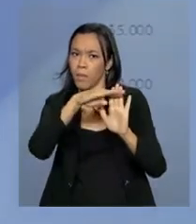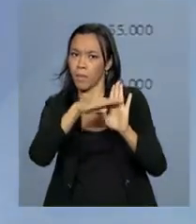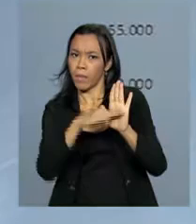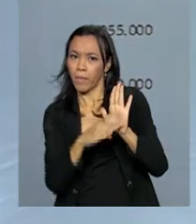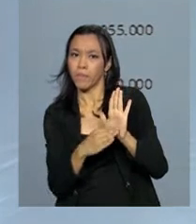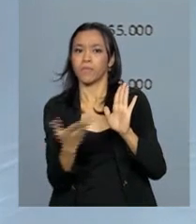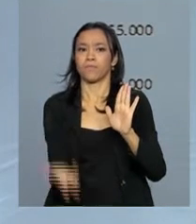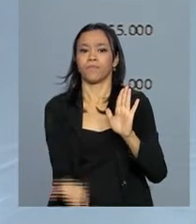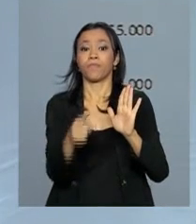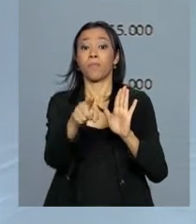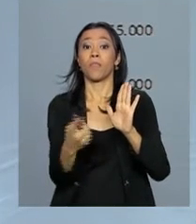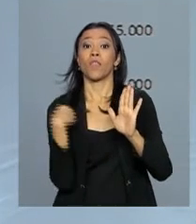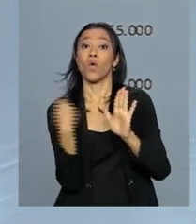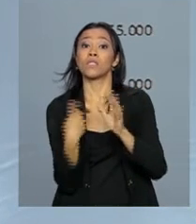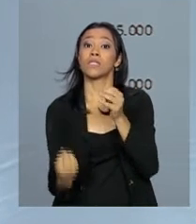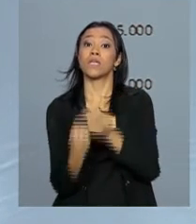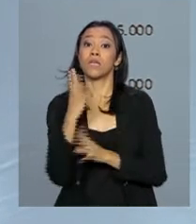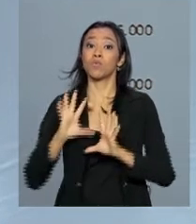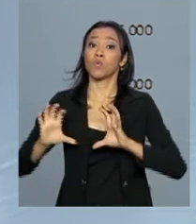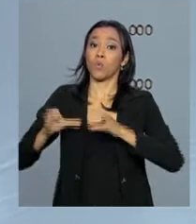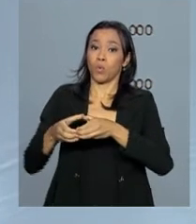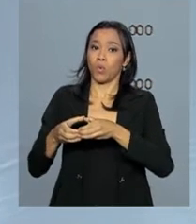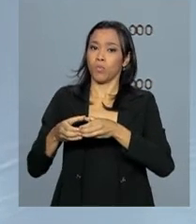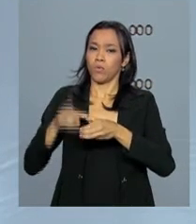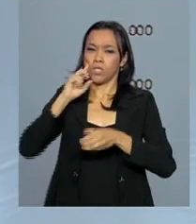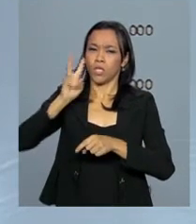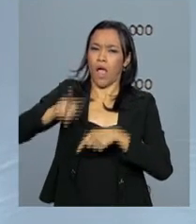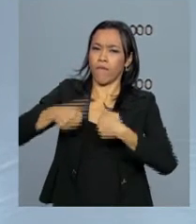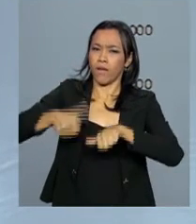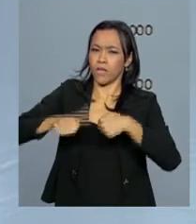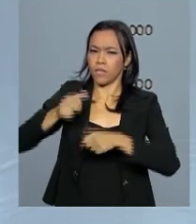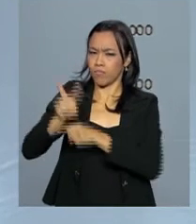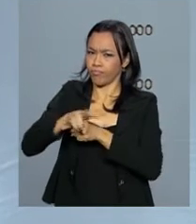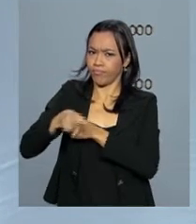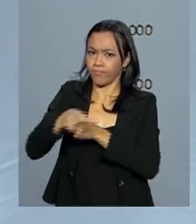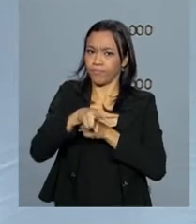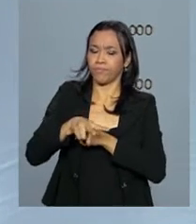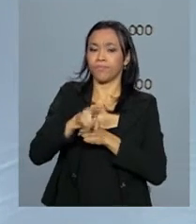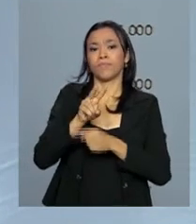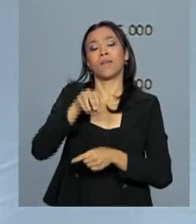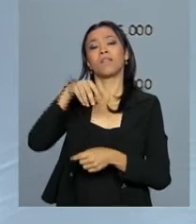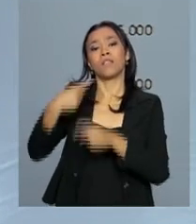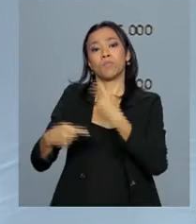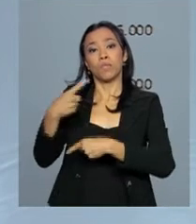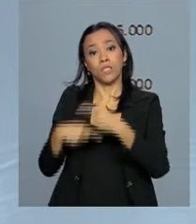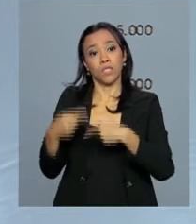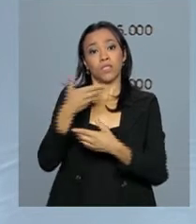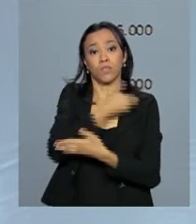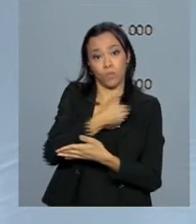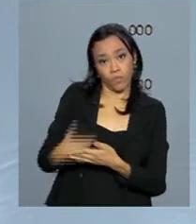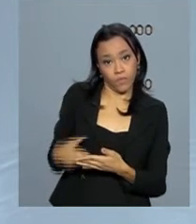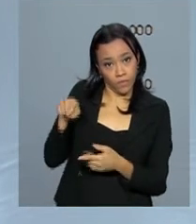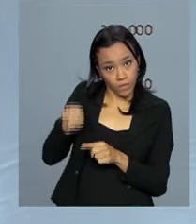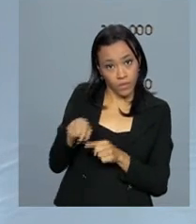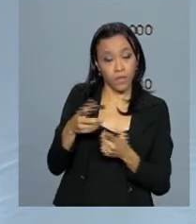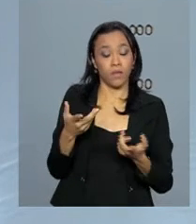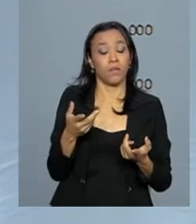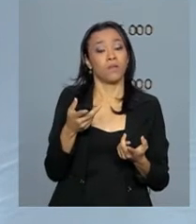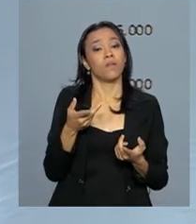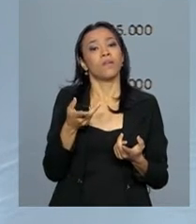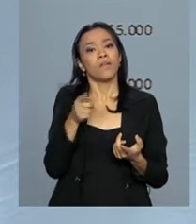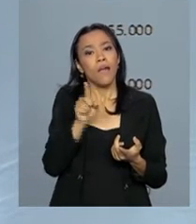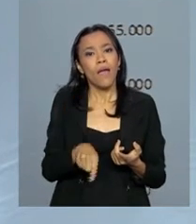criamos o Comitê de Monitoramento e Avaliação das Políticas Públicas, que está implementando um amplo,